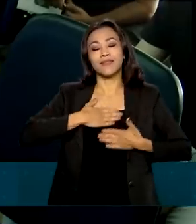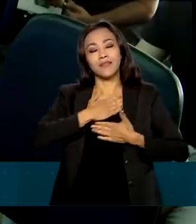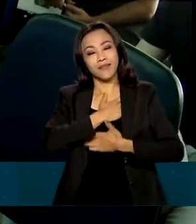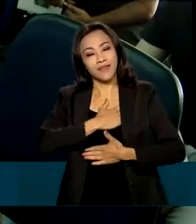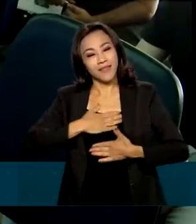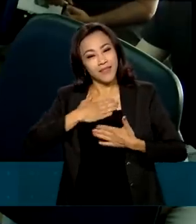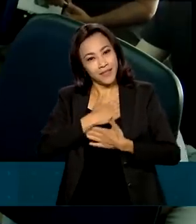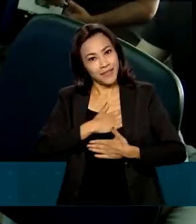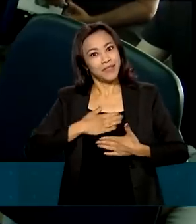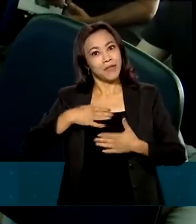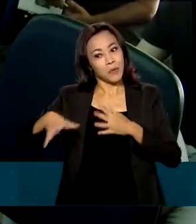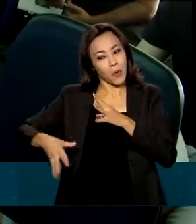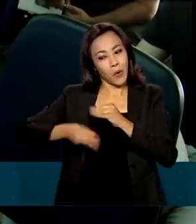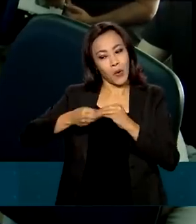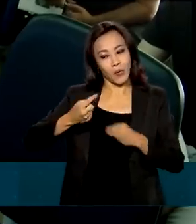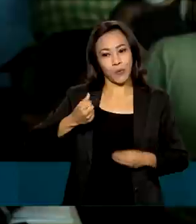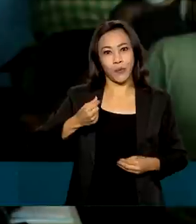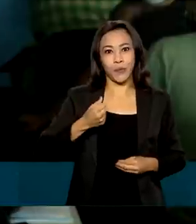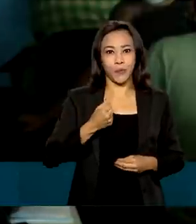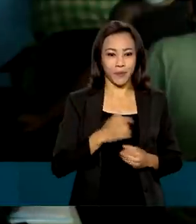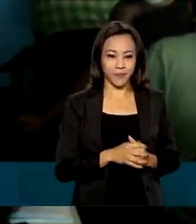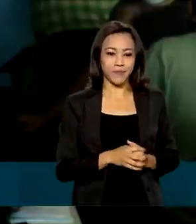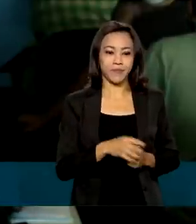com a renda extra que vai receber.